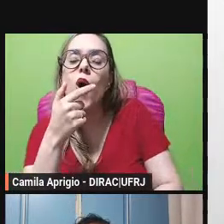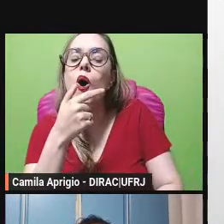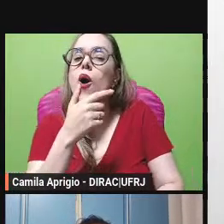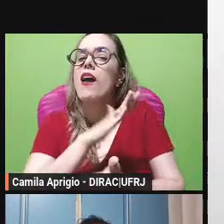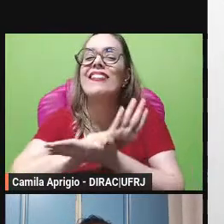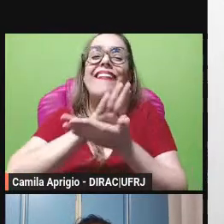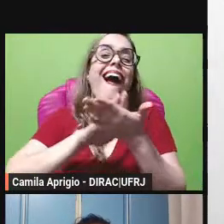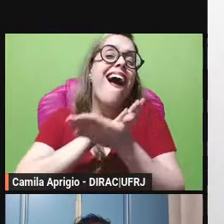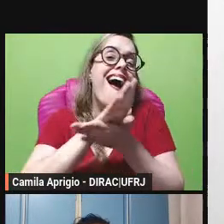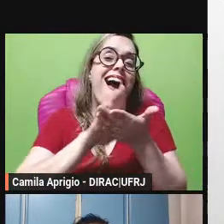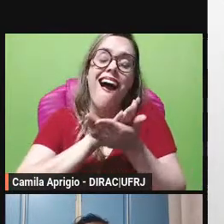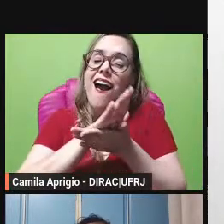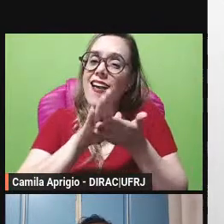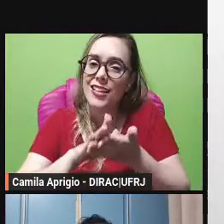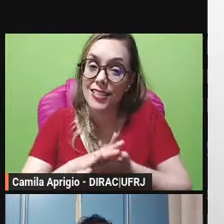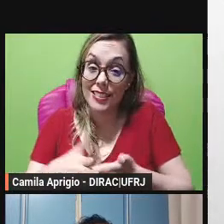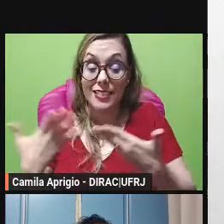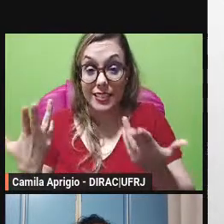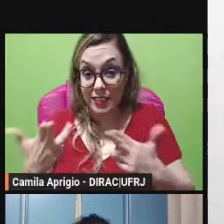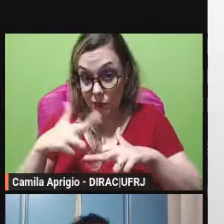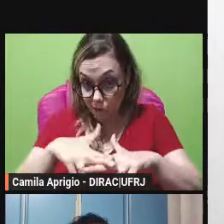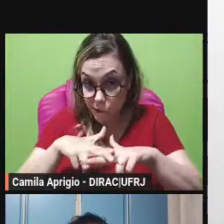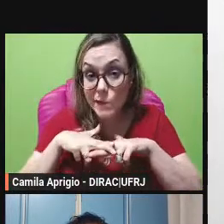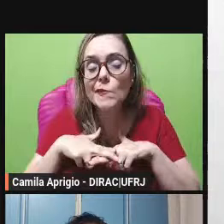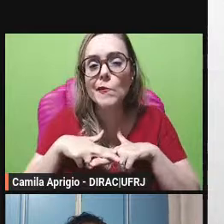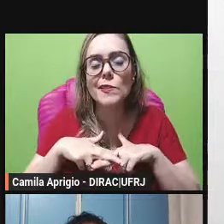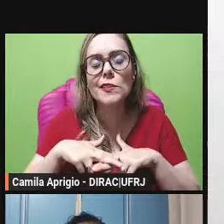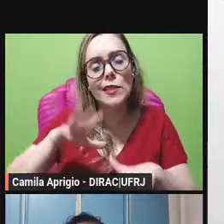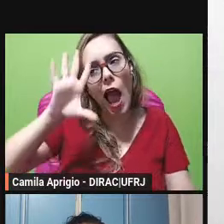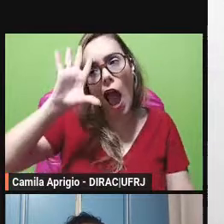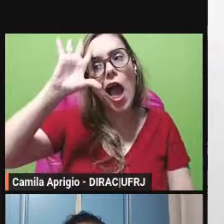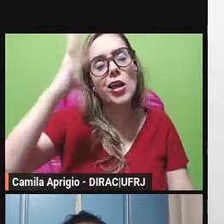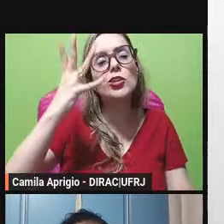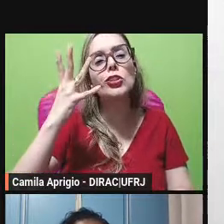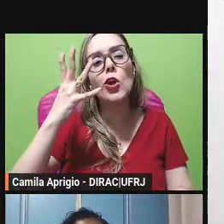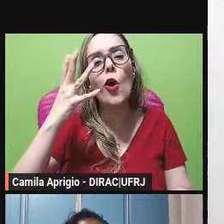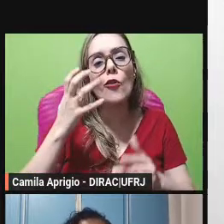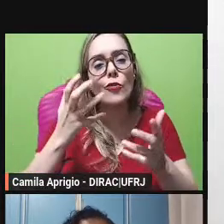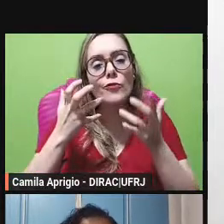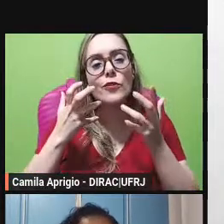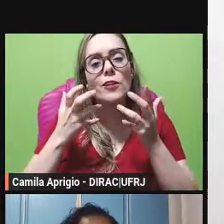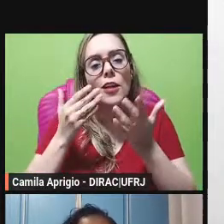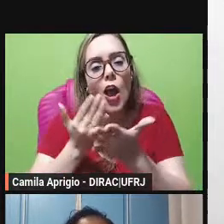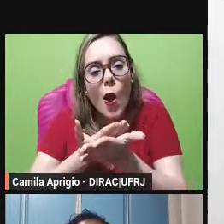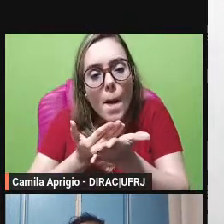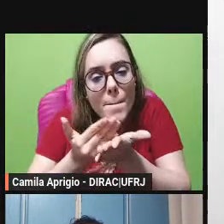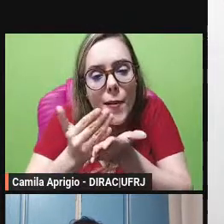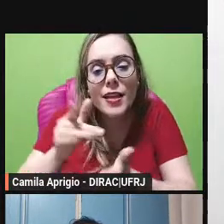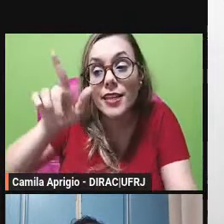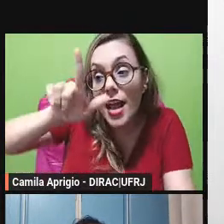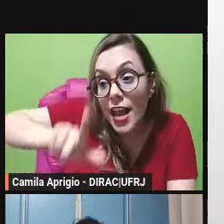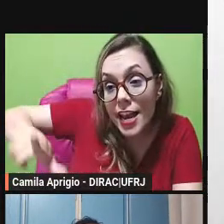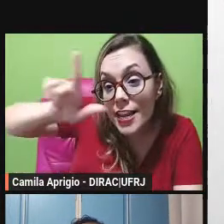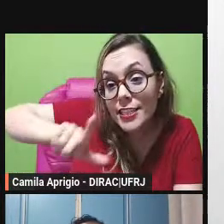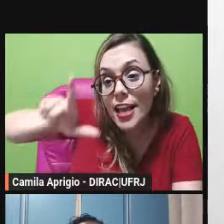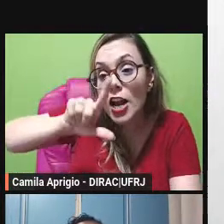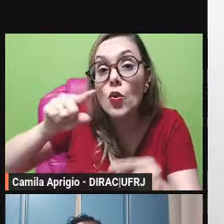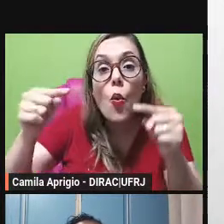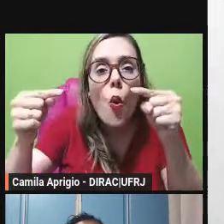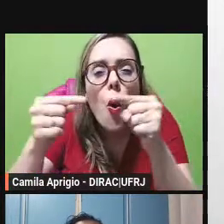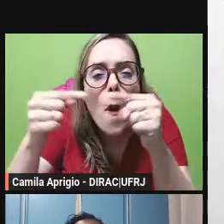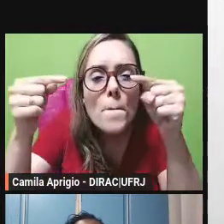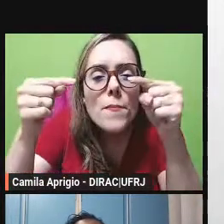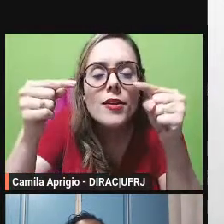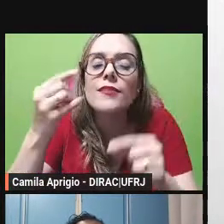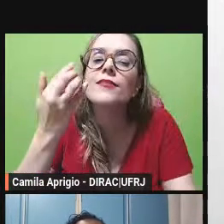então iniciar o seu projeto de uma literatura realmente adequada pra criança ele dá o